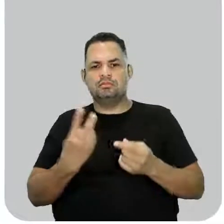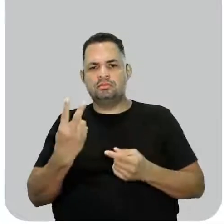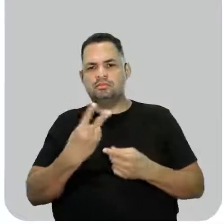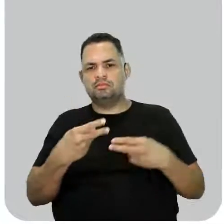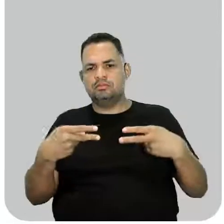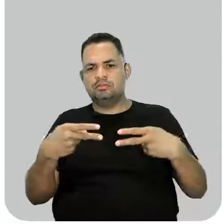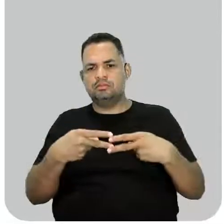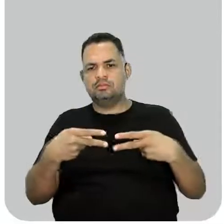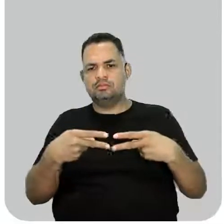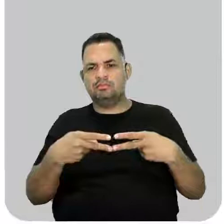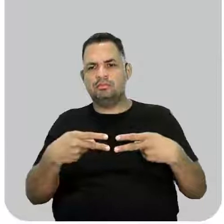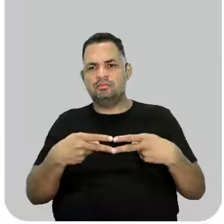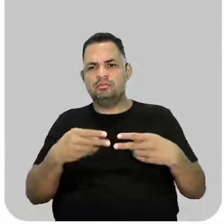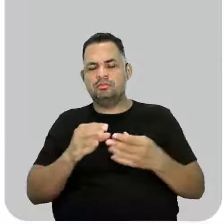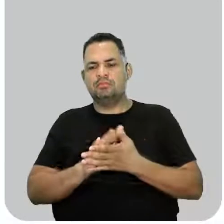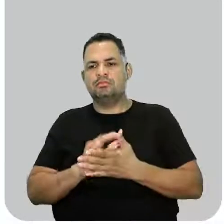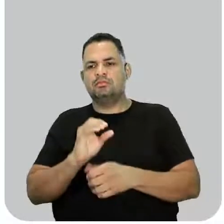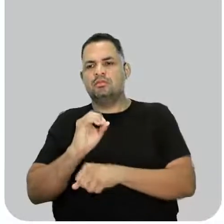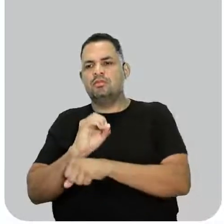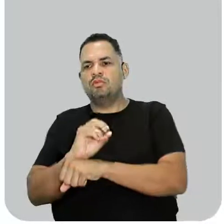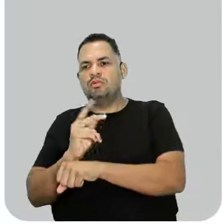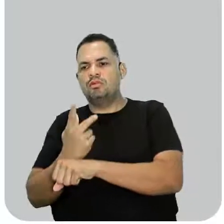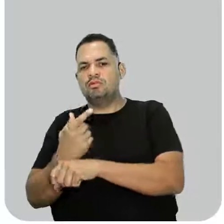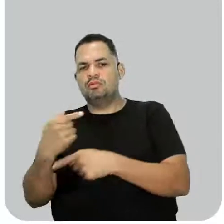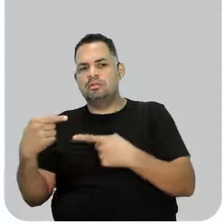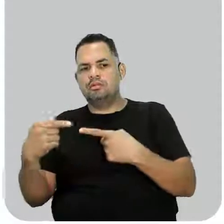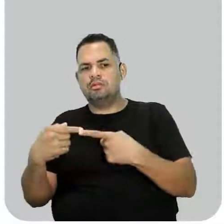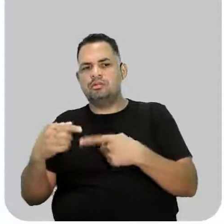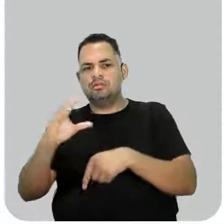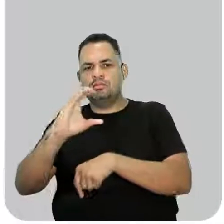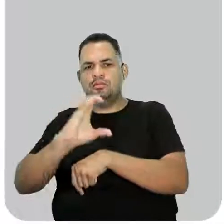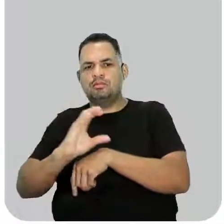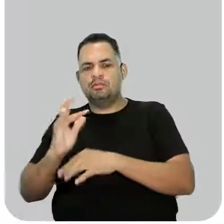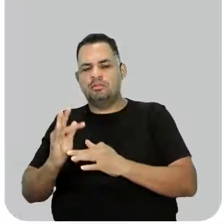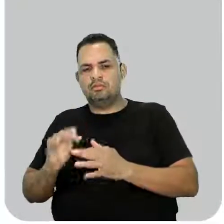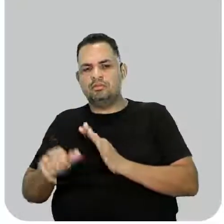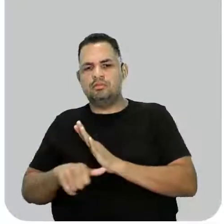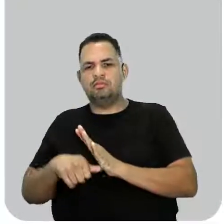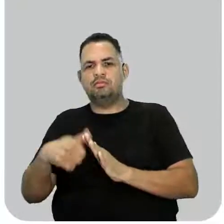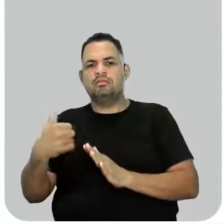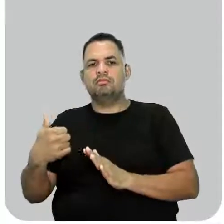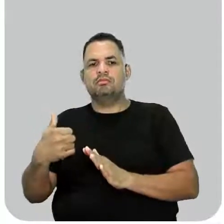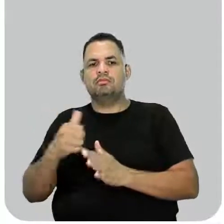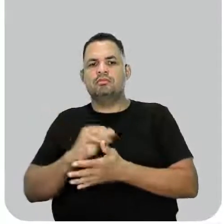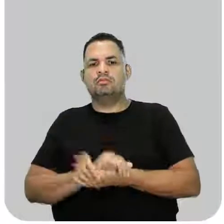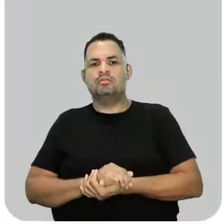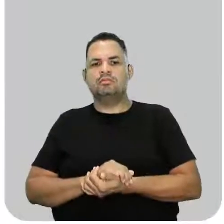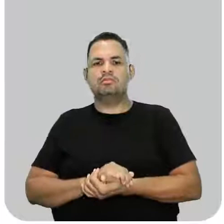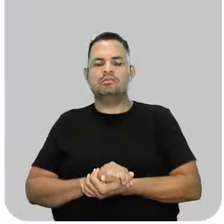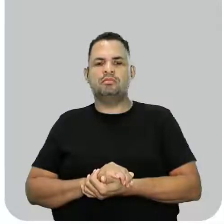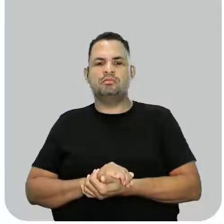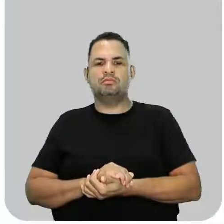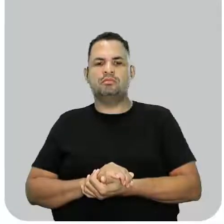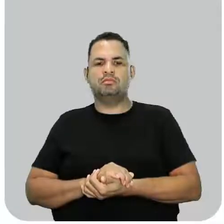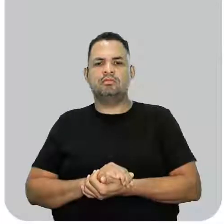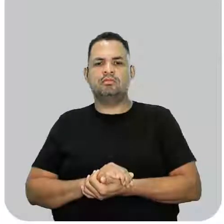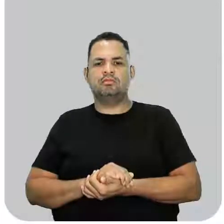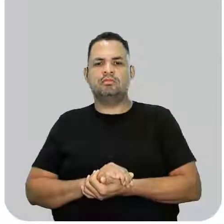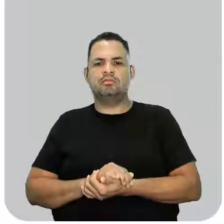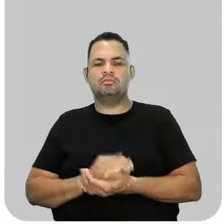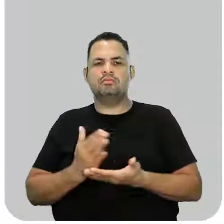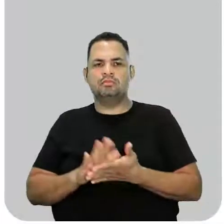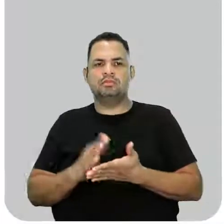apresenta duas ligações duplas e uma hidroxila ligada a um carbono primário, ou seja, um carbono terminal. E aí